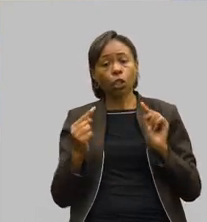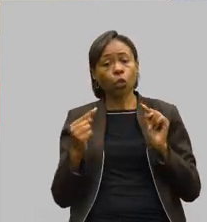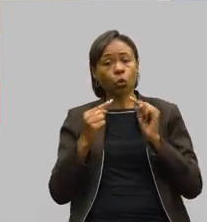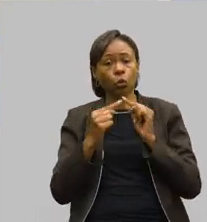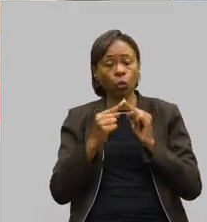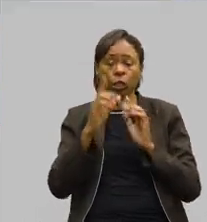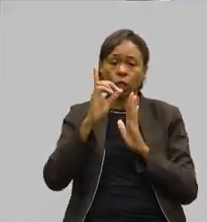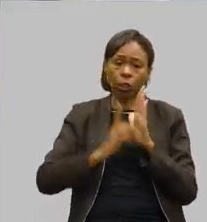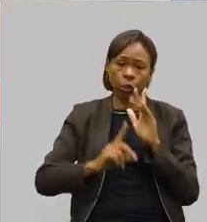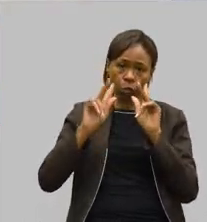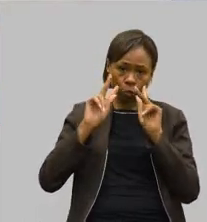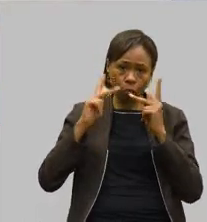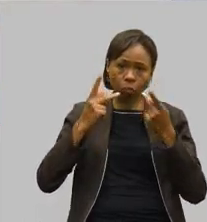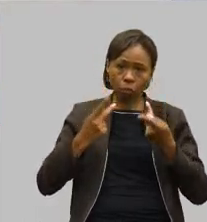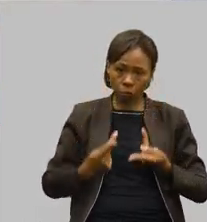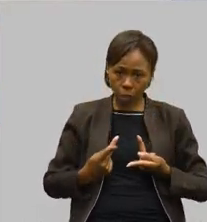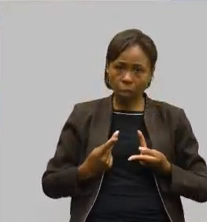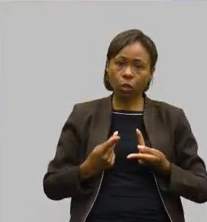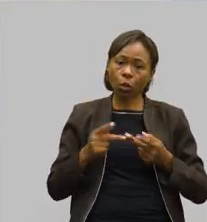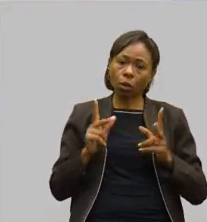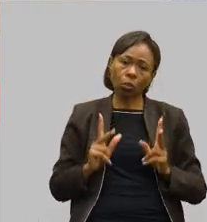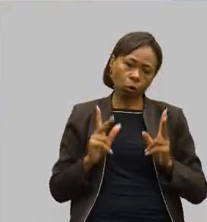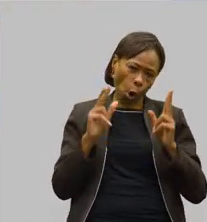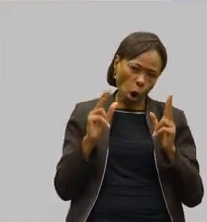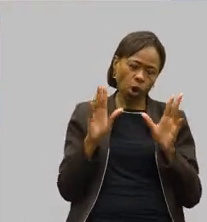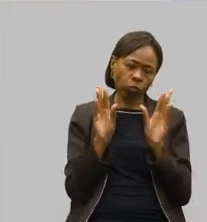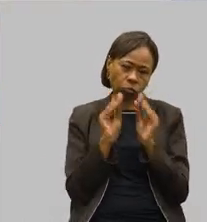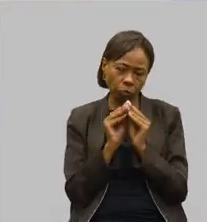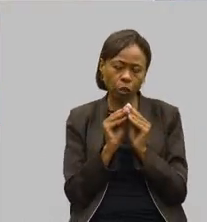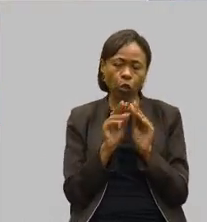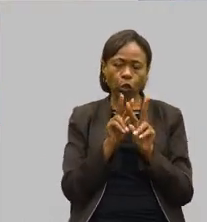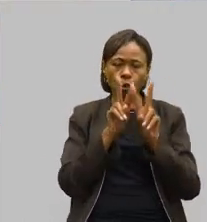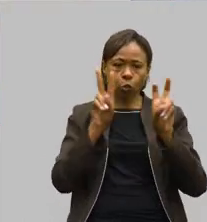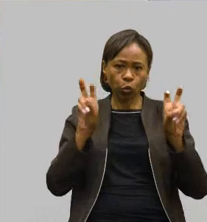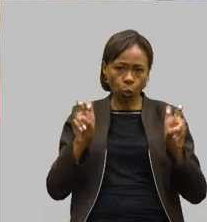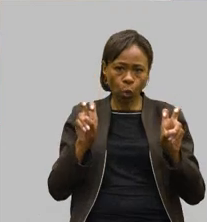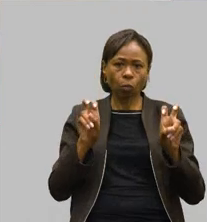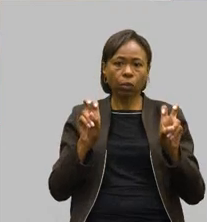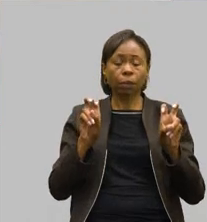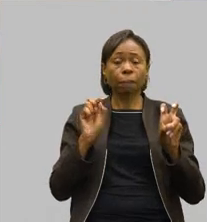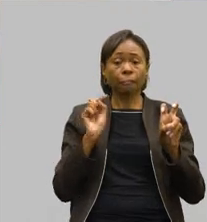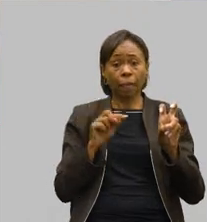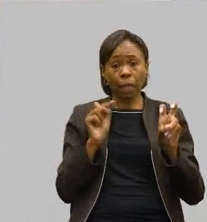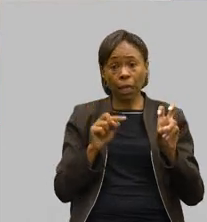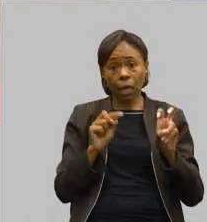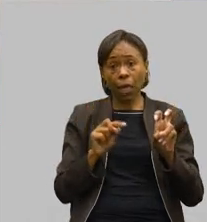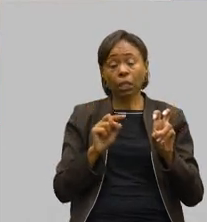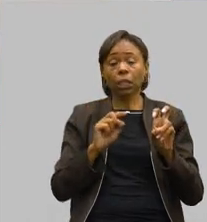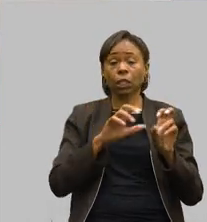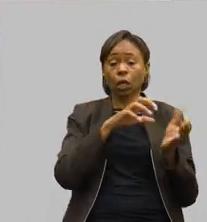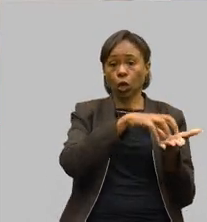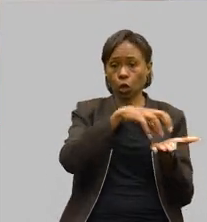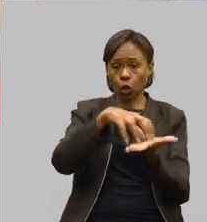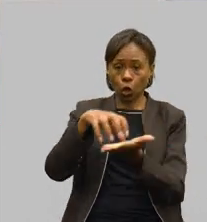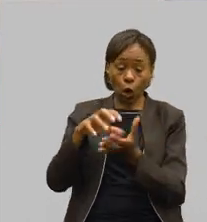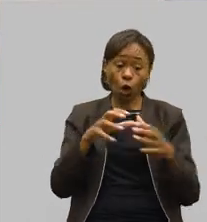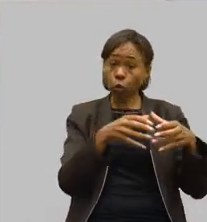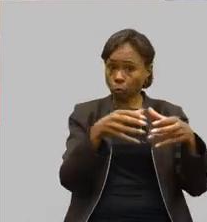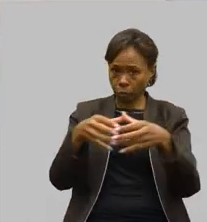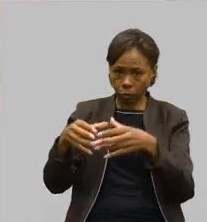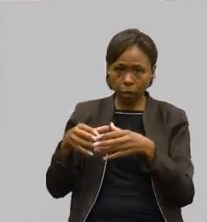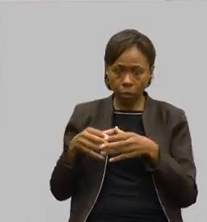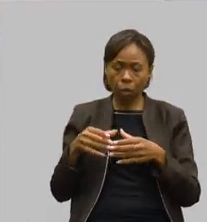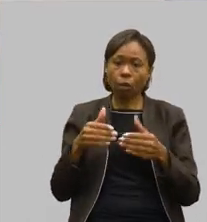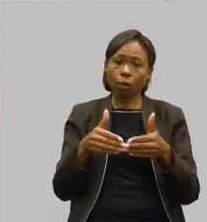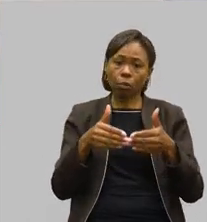direitos humanos, trazendo o recorte correlacionado, deputado Betão, a essas comissões. Então, gostaria de solicitar a